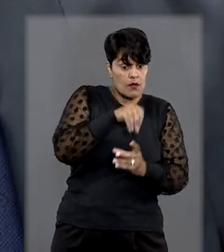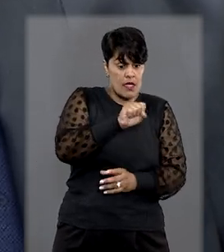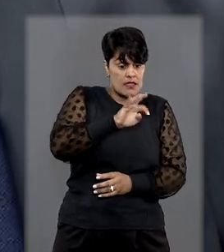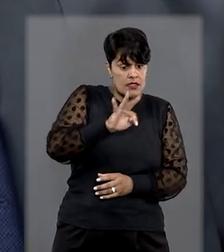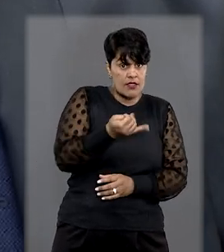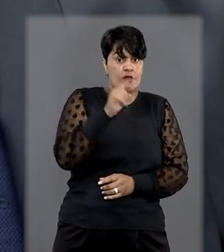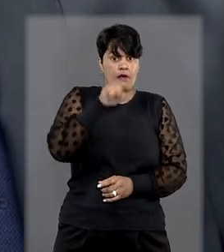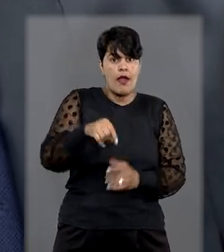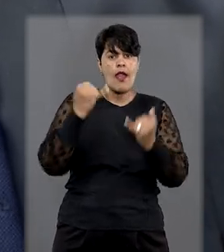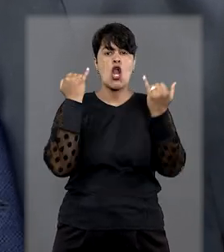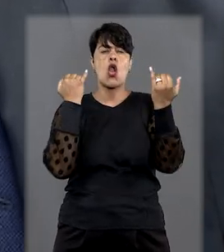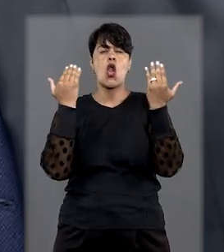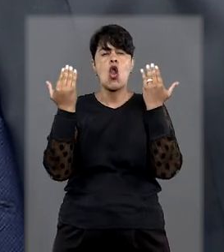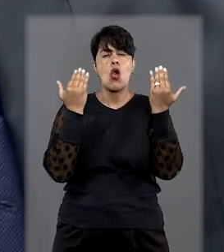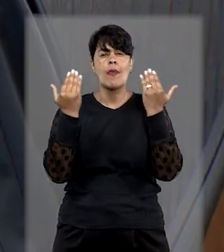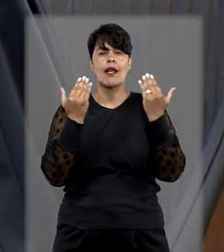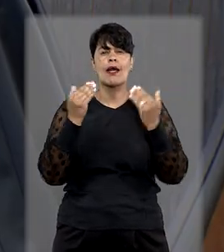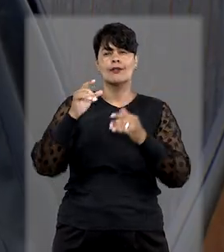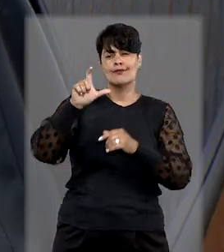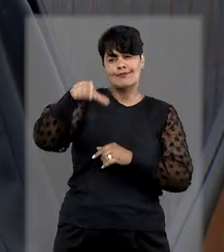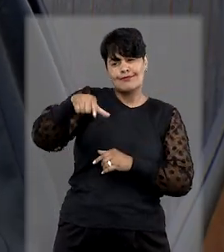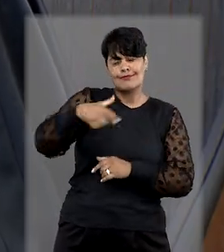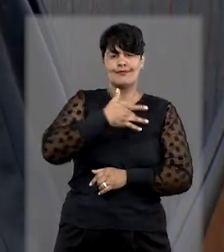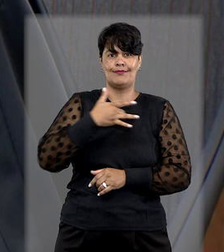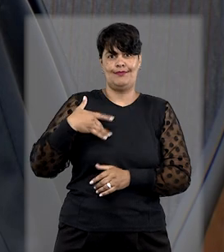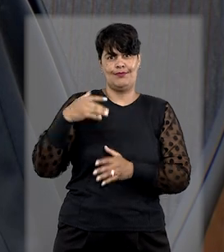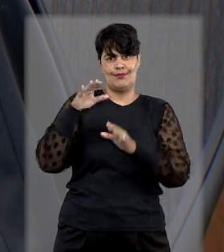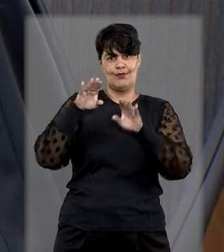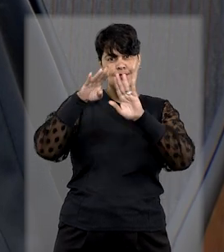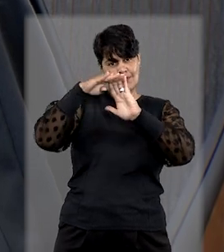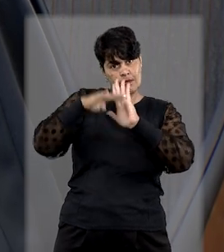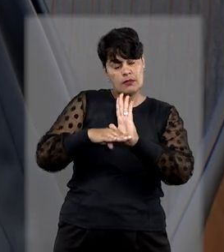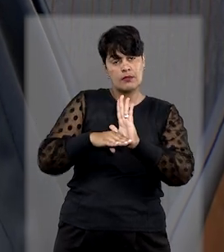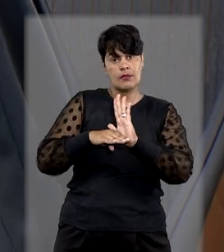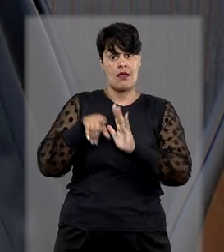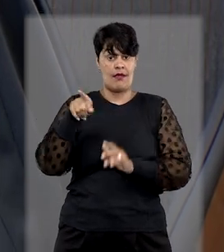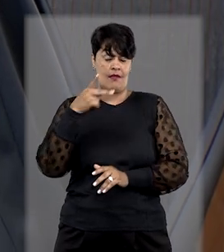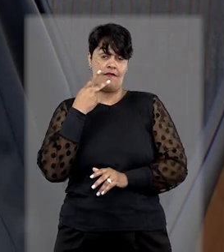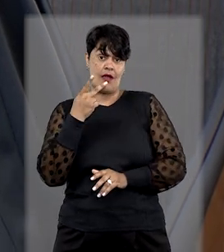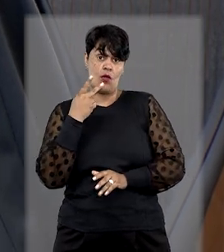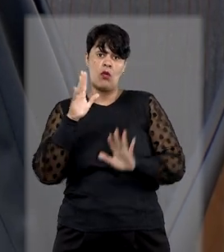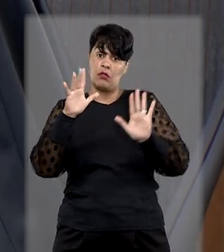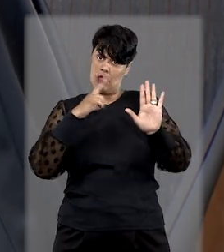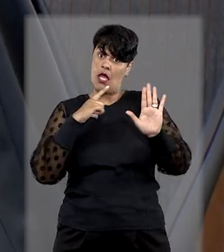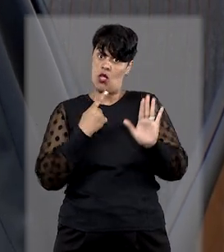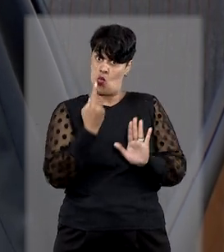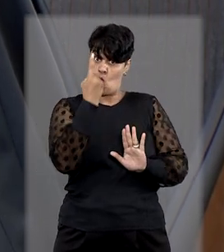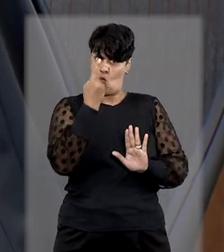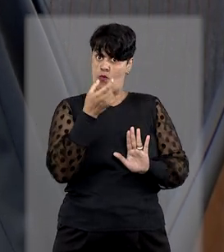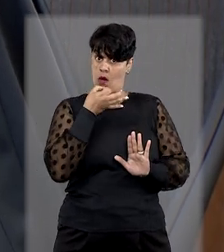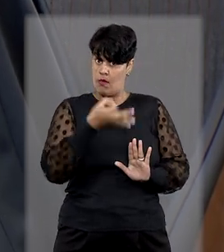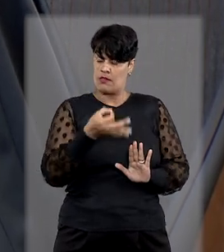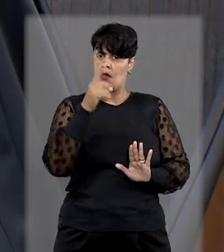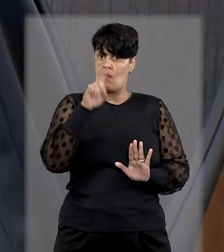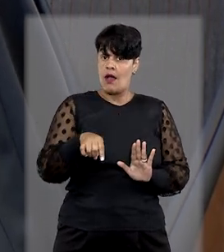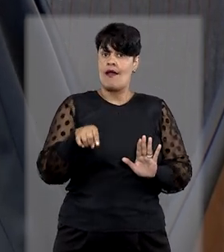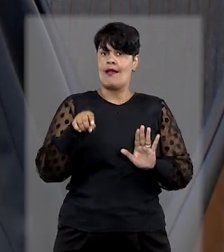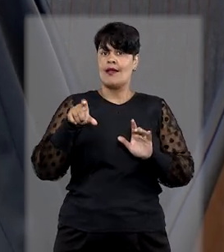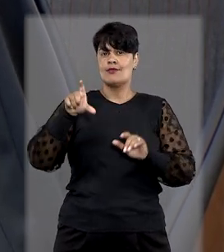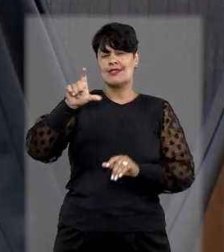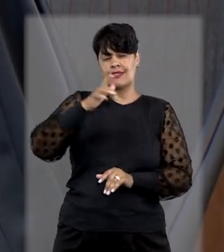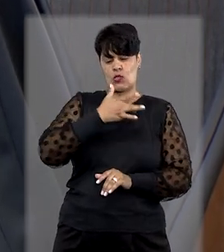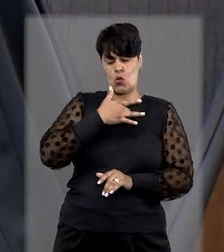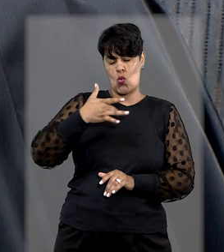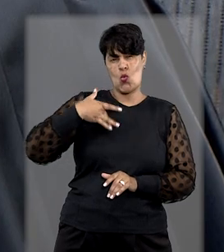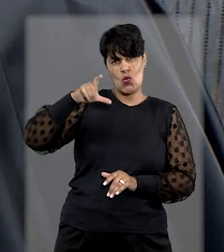analogia aos planos coletivos. Para o relator, a única ressalva a ser feita diz respeito aos planos operados na modalidade